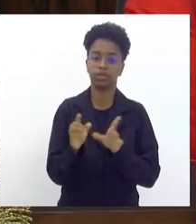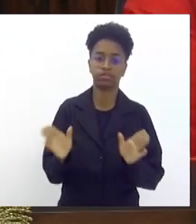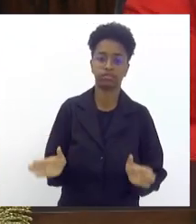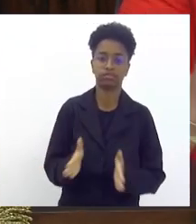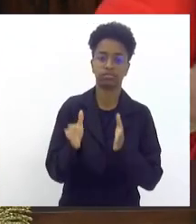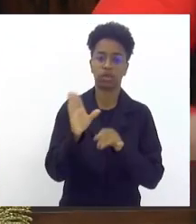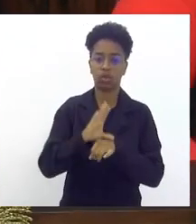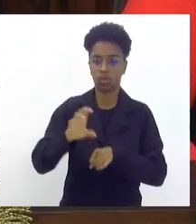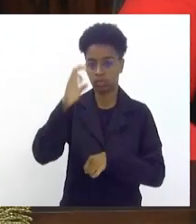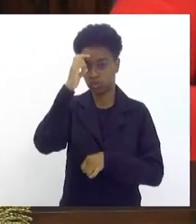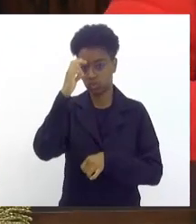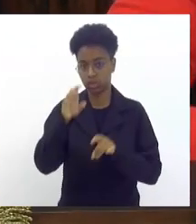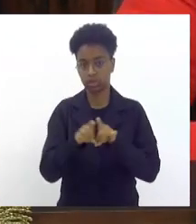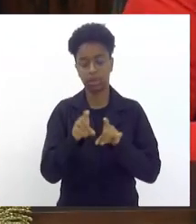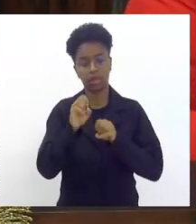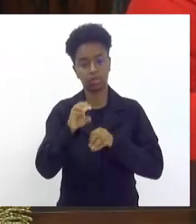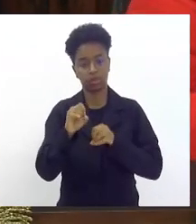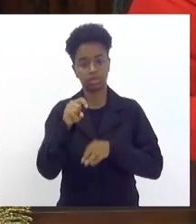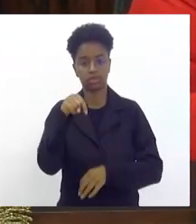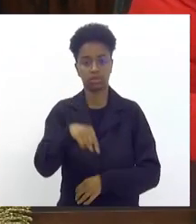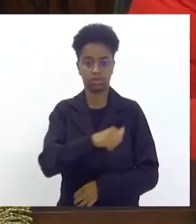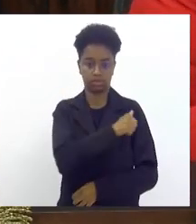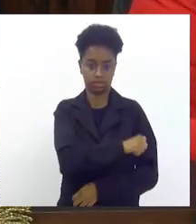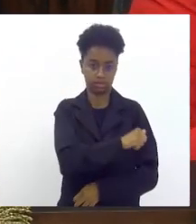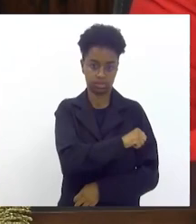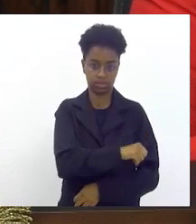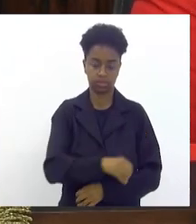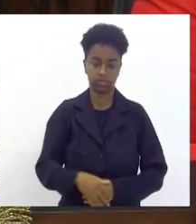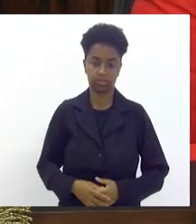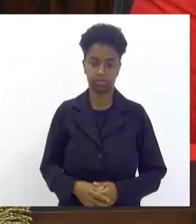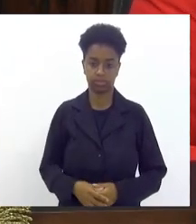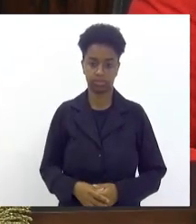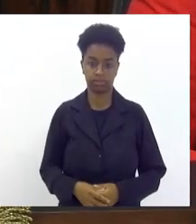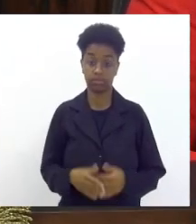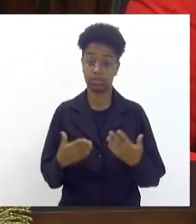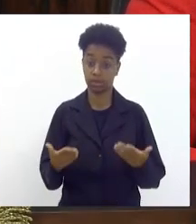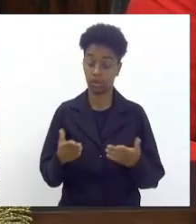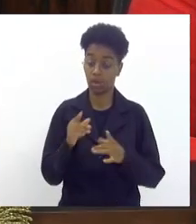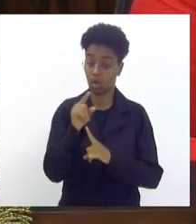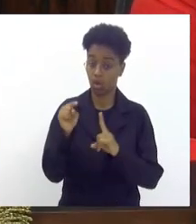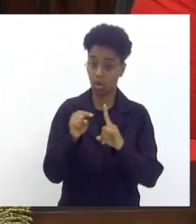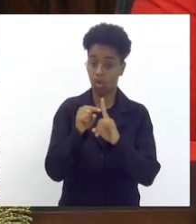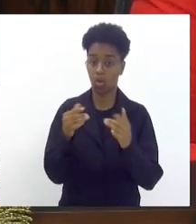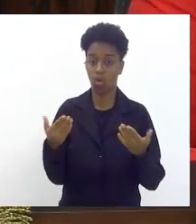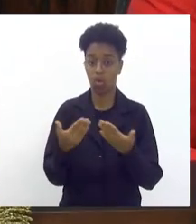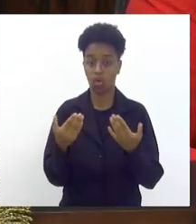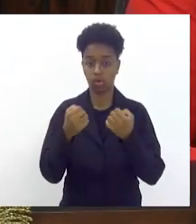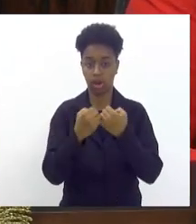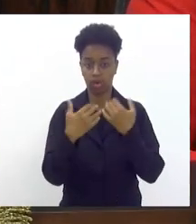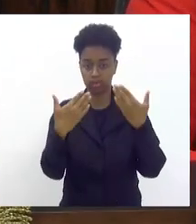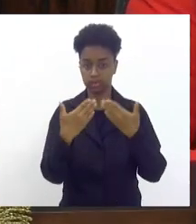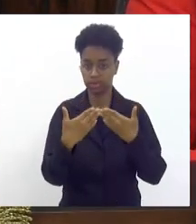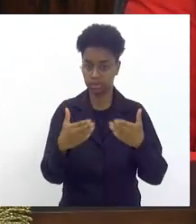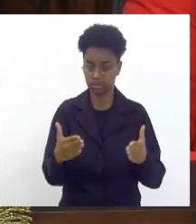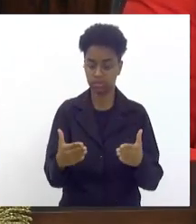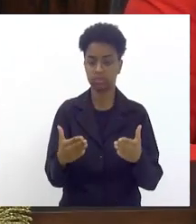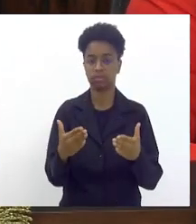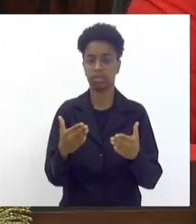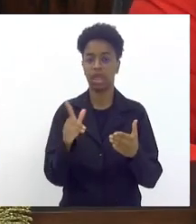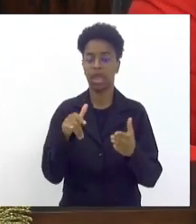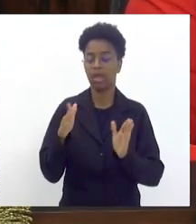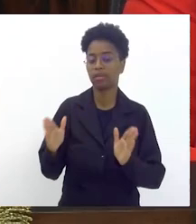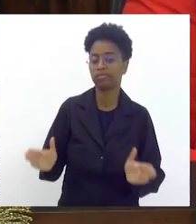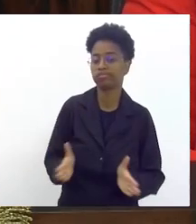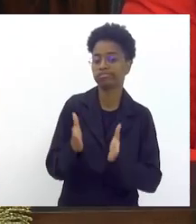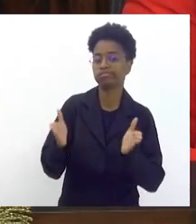e educação no estado do Rio de Janeiro então esse é o objetivo dessa audiência aqui nessa manhã de hoje promover